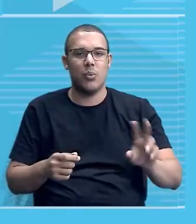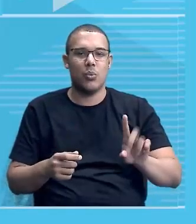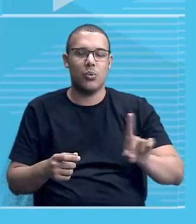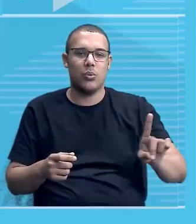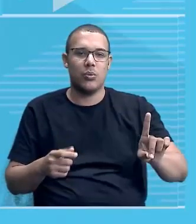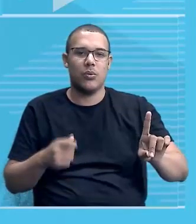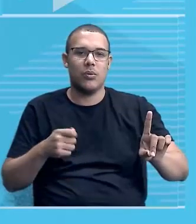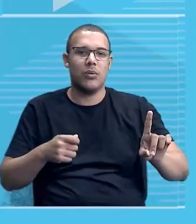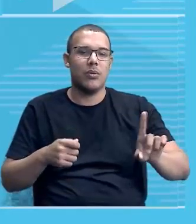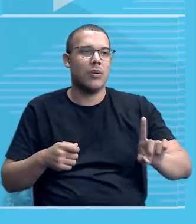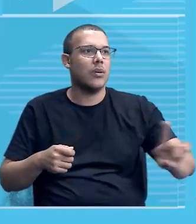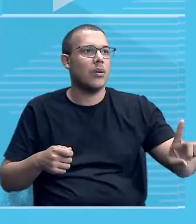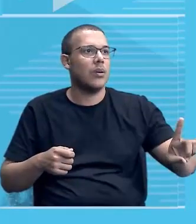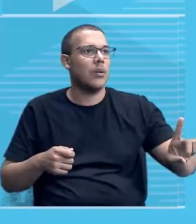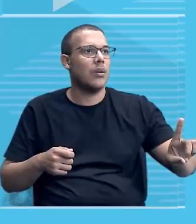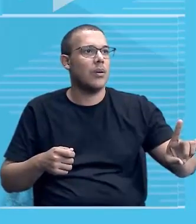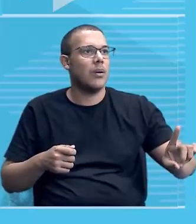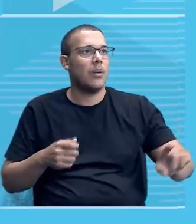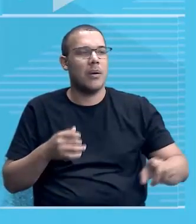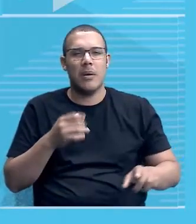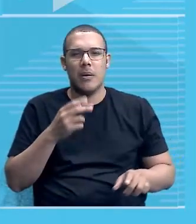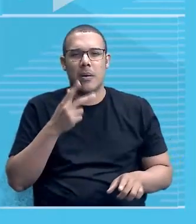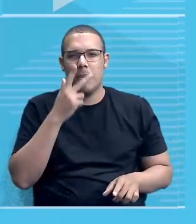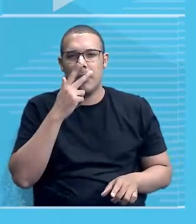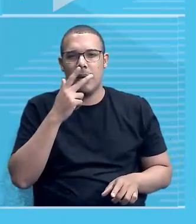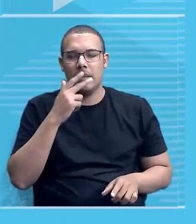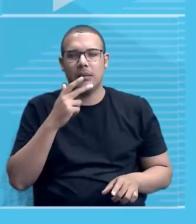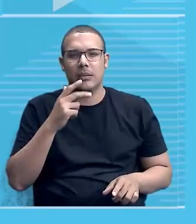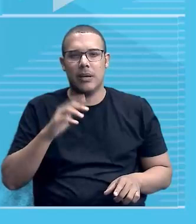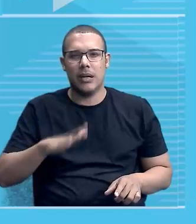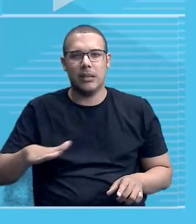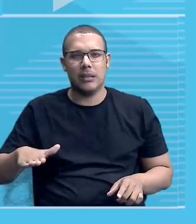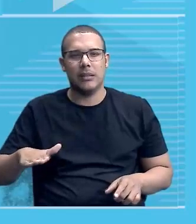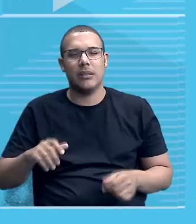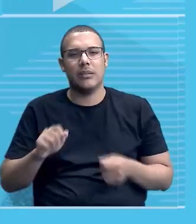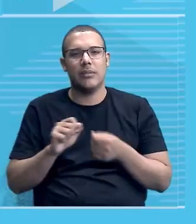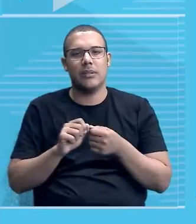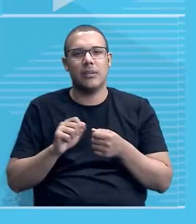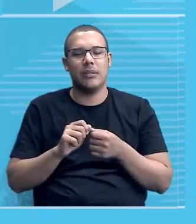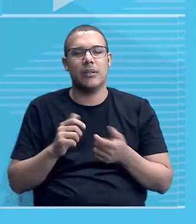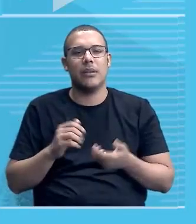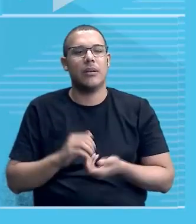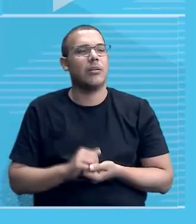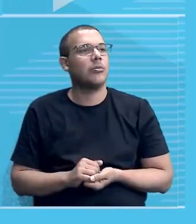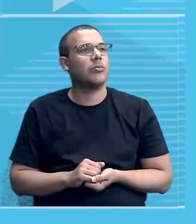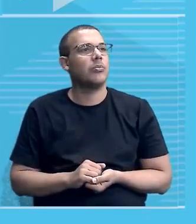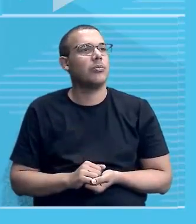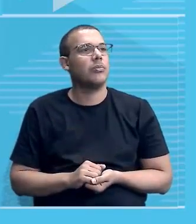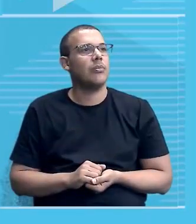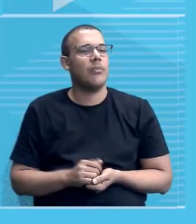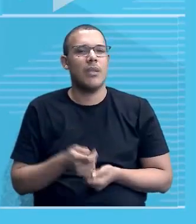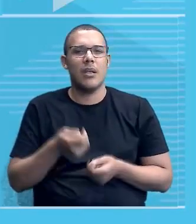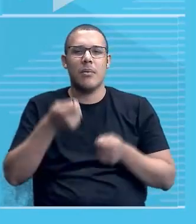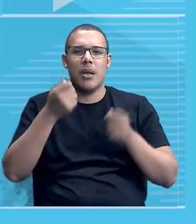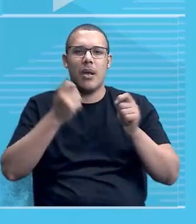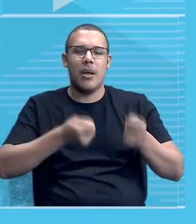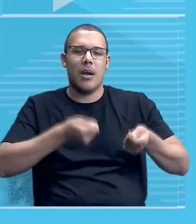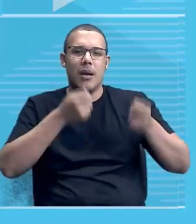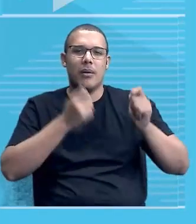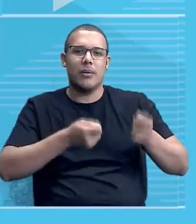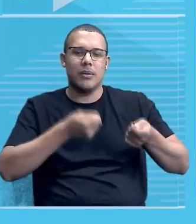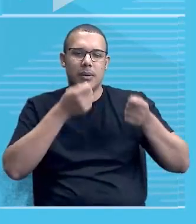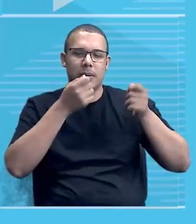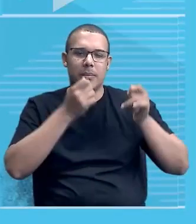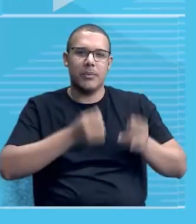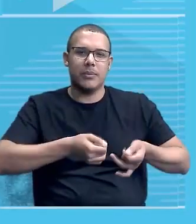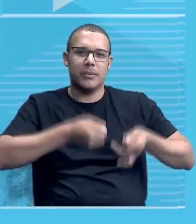vem, uma criança, né? Ao invés de estar estudando, tá fazendo o quê? Tá, tipo, abanando, né? Protegendo do